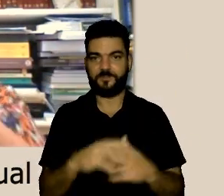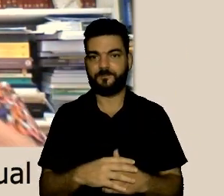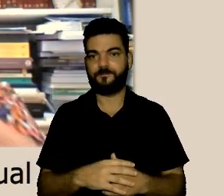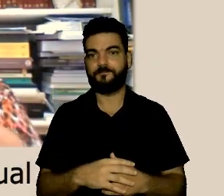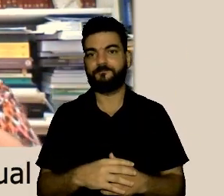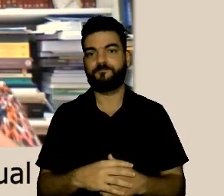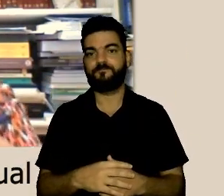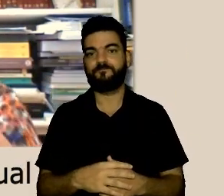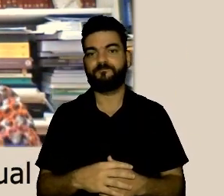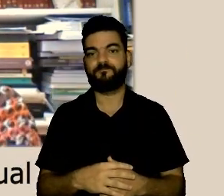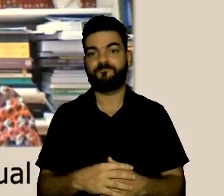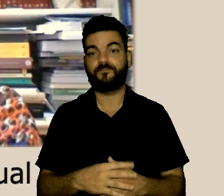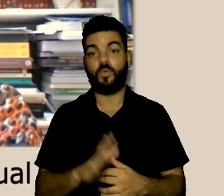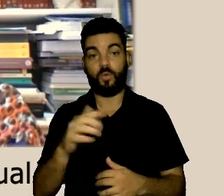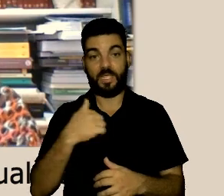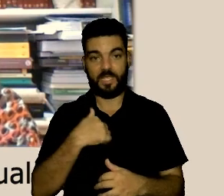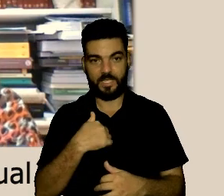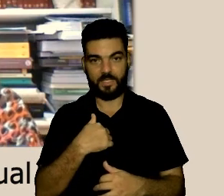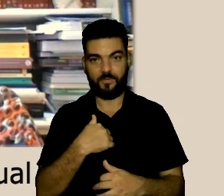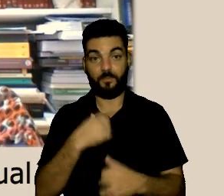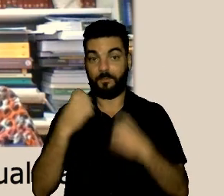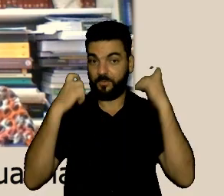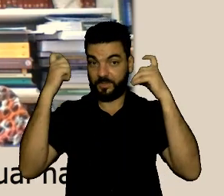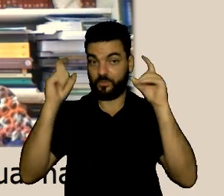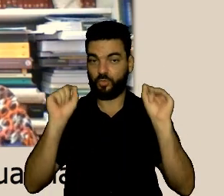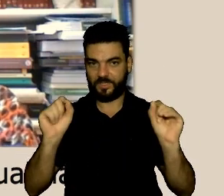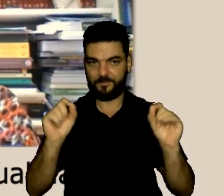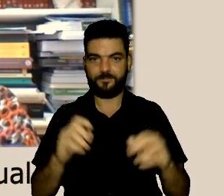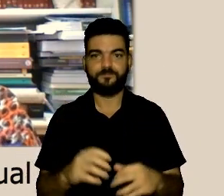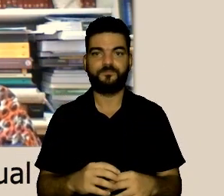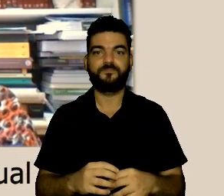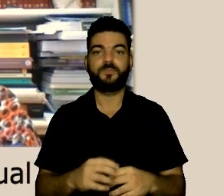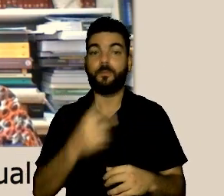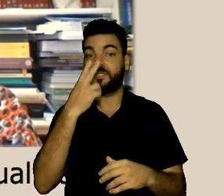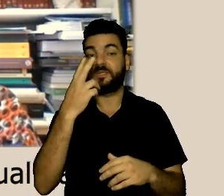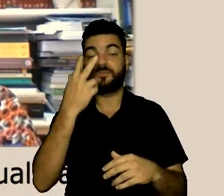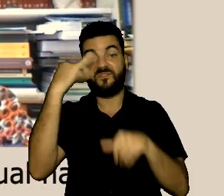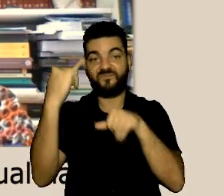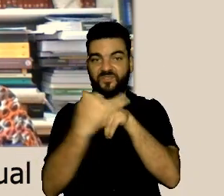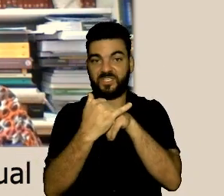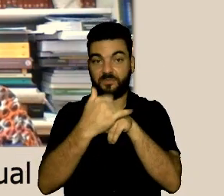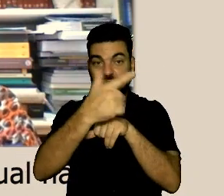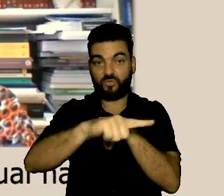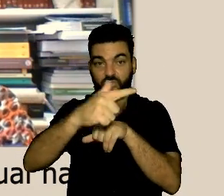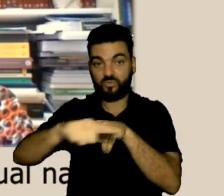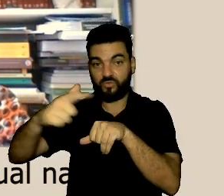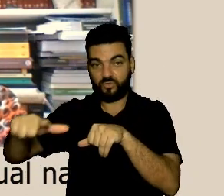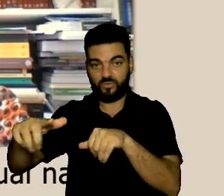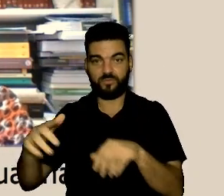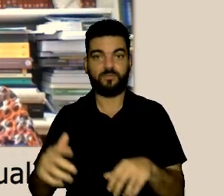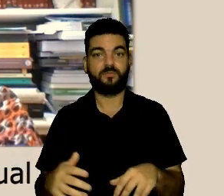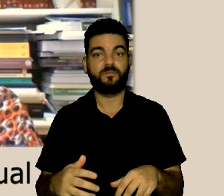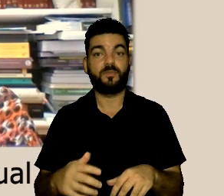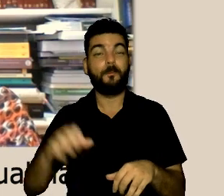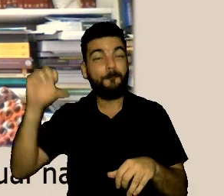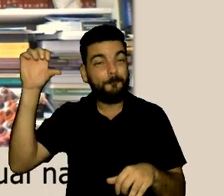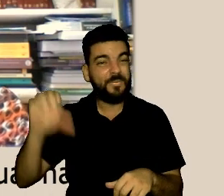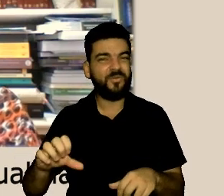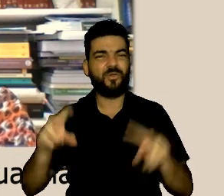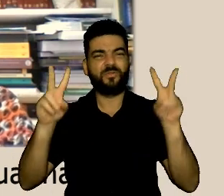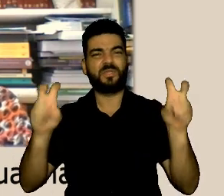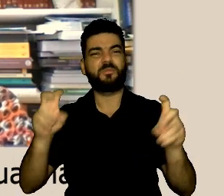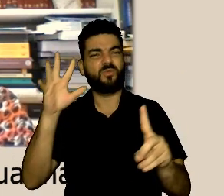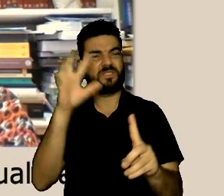falar do ponto de vista até da área da psicologia eu tenho uma grande preocupação que é a